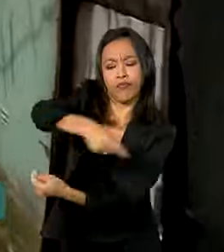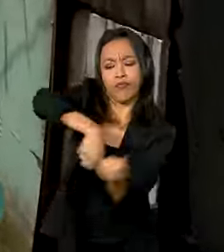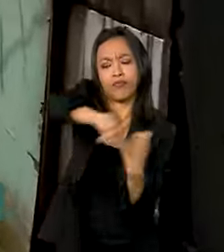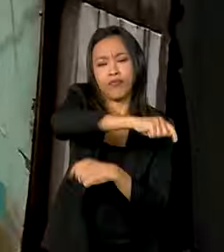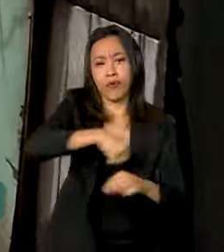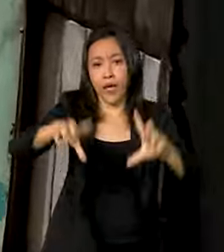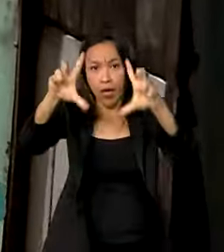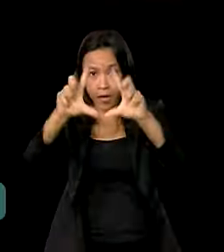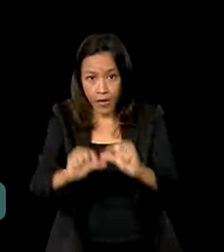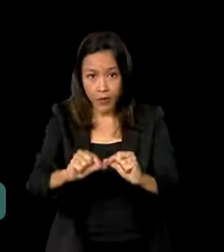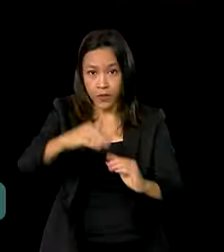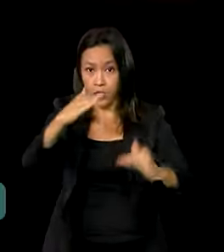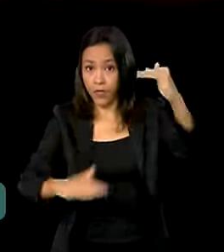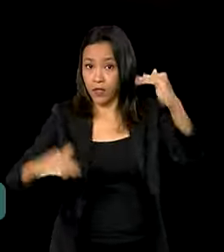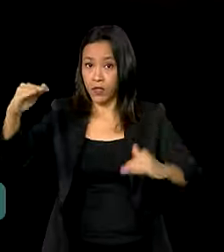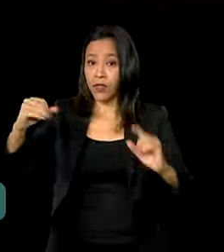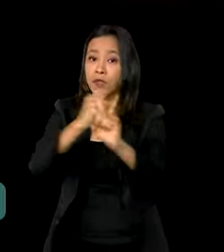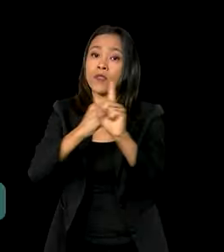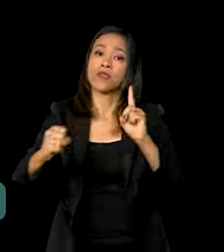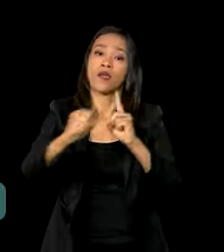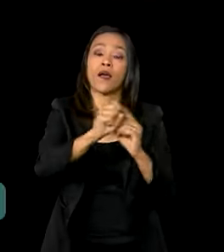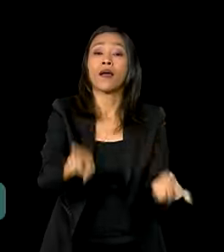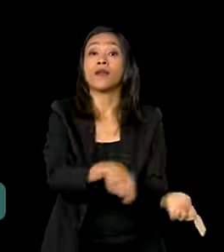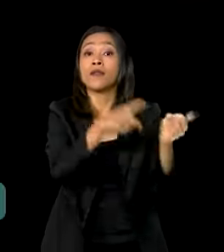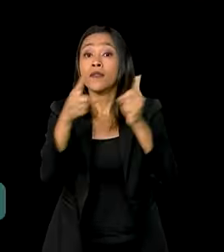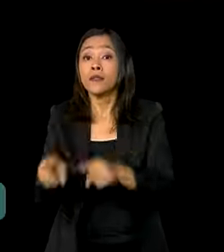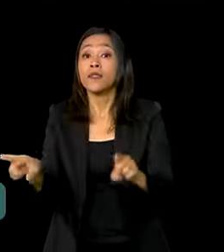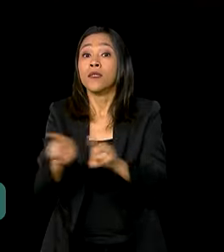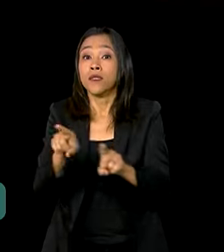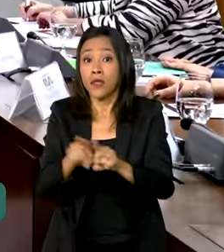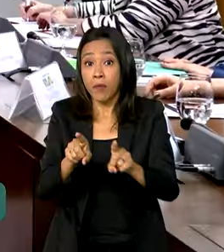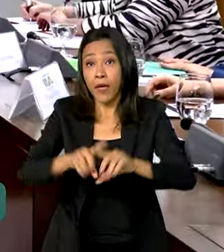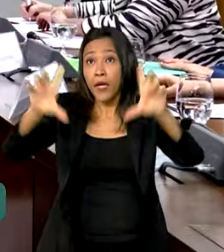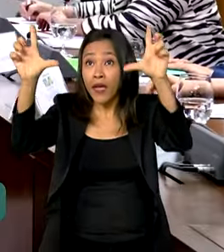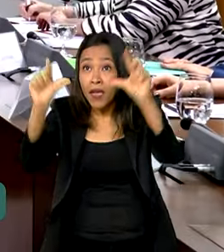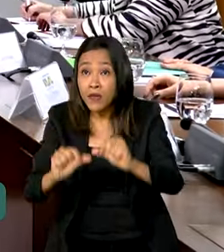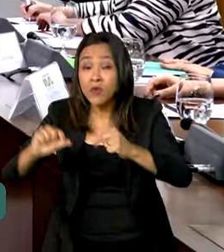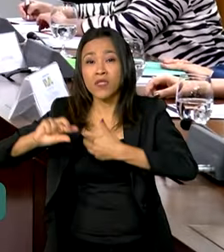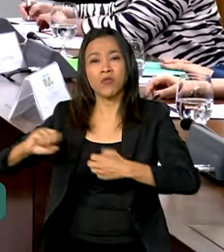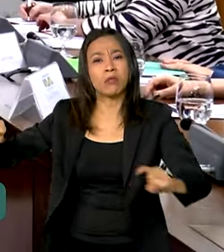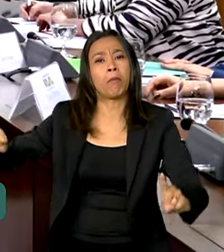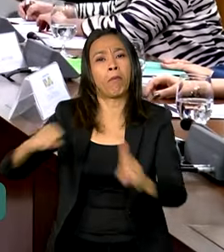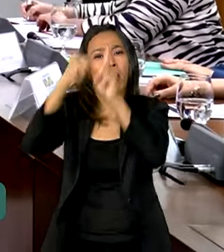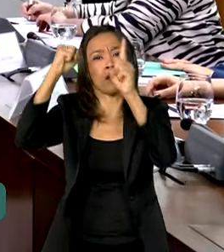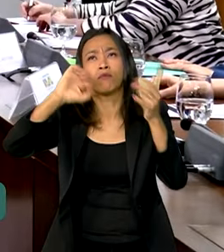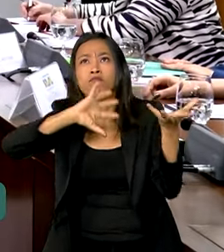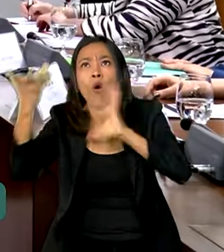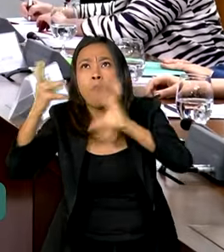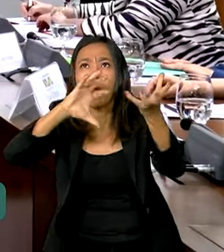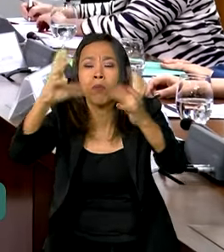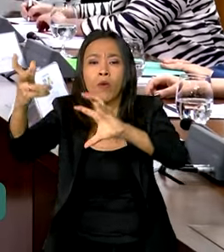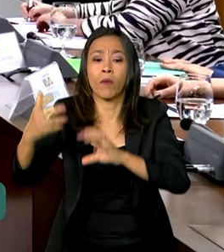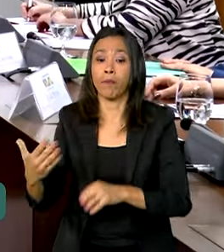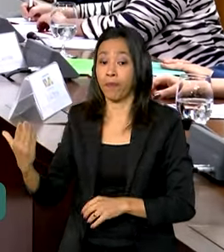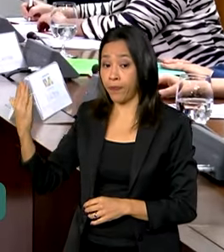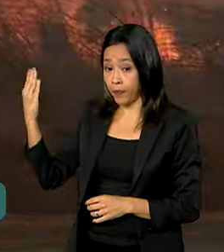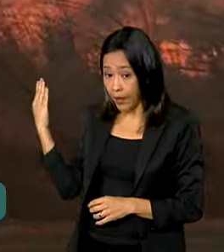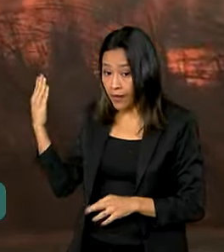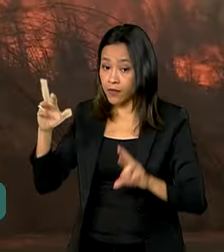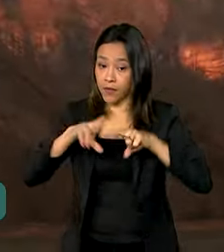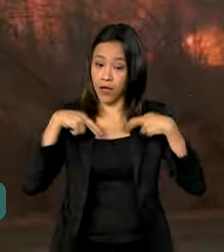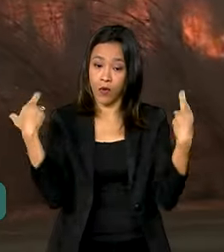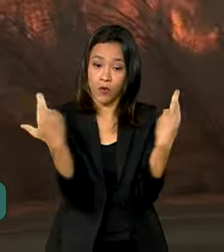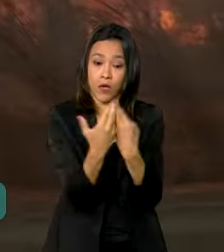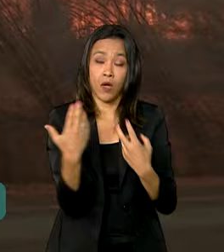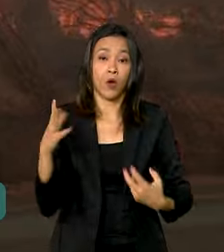desigualdades sociais e combater as mudanças climáticas. Durante a reunião, o presidente do BNDES anunciou